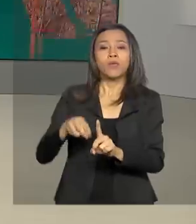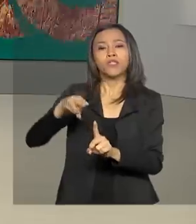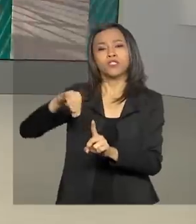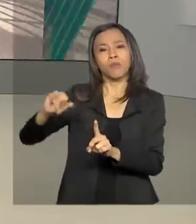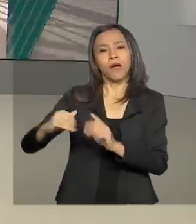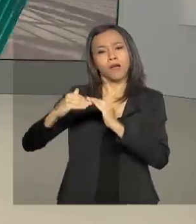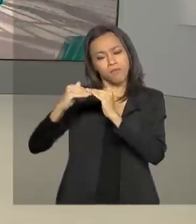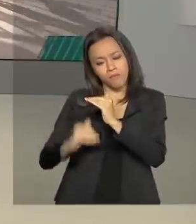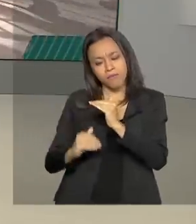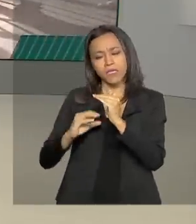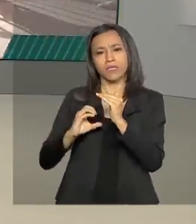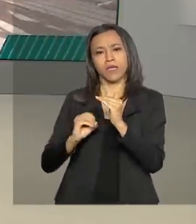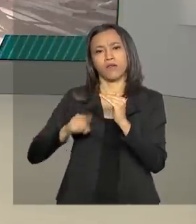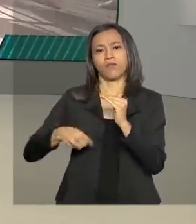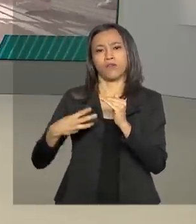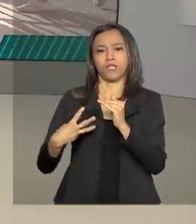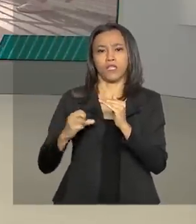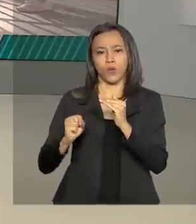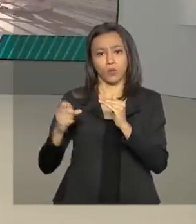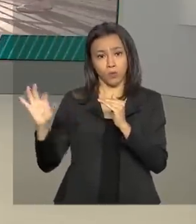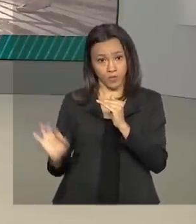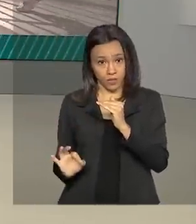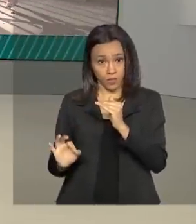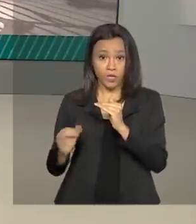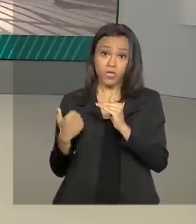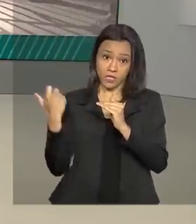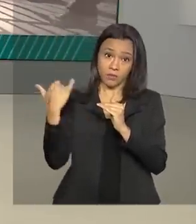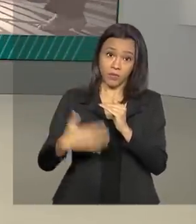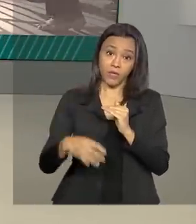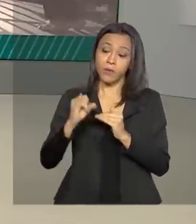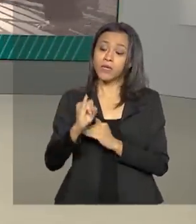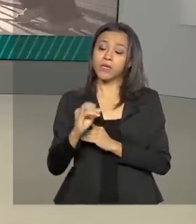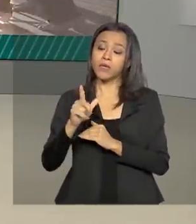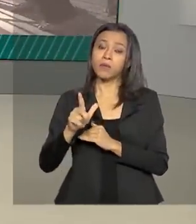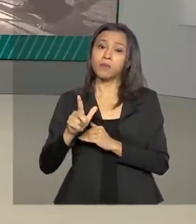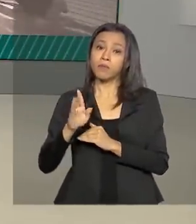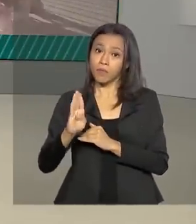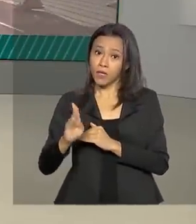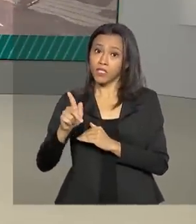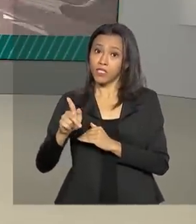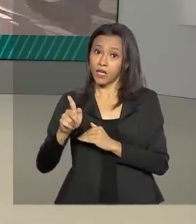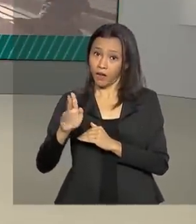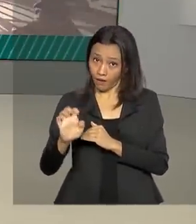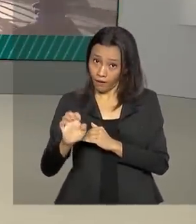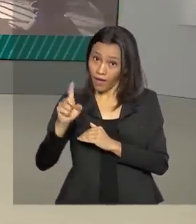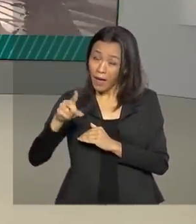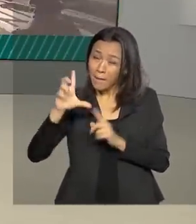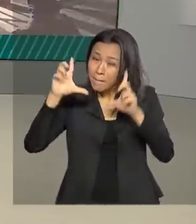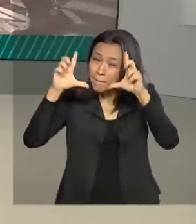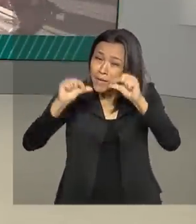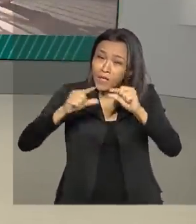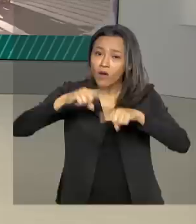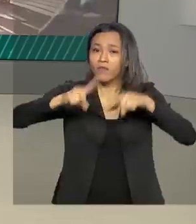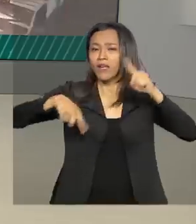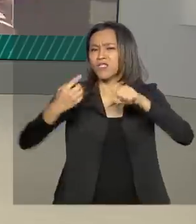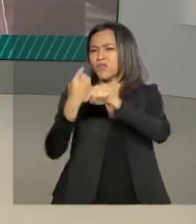de menos 0,38%. Segundo o IBGE, essa é a menor variação desde agosto de 1998.